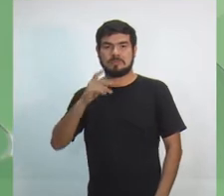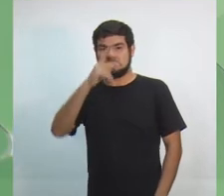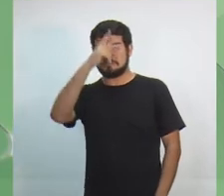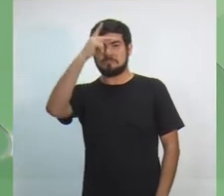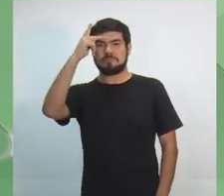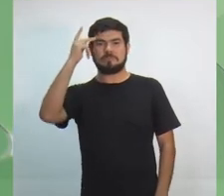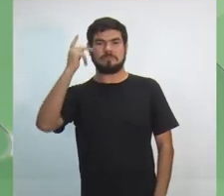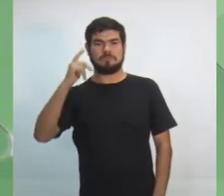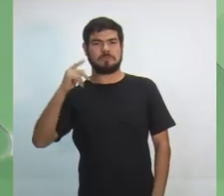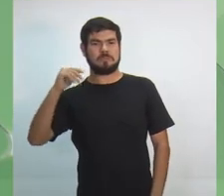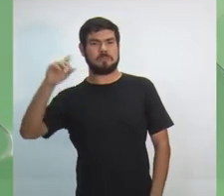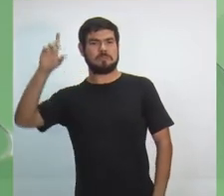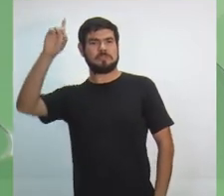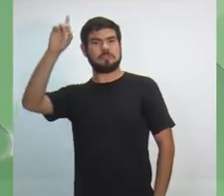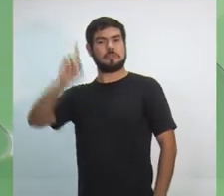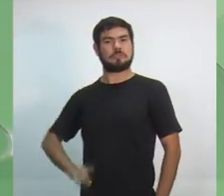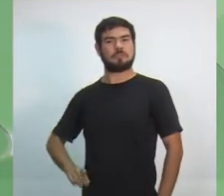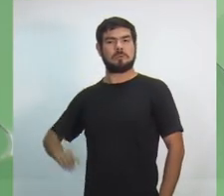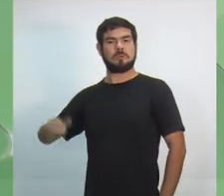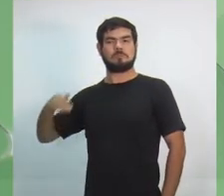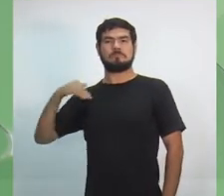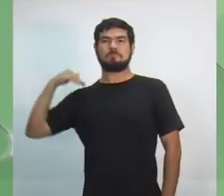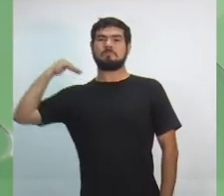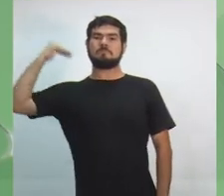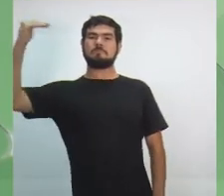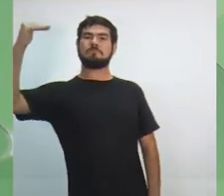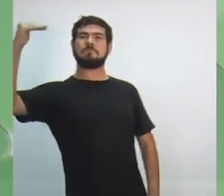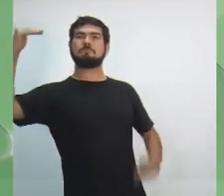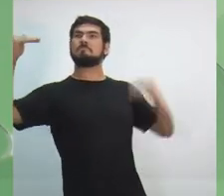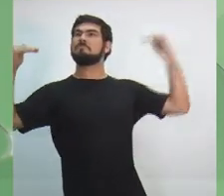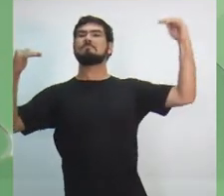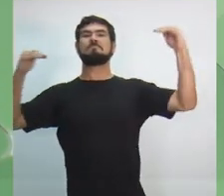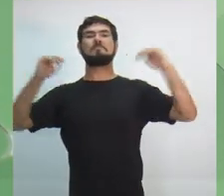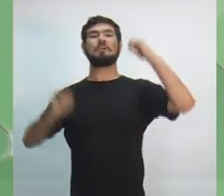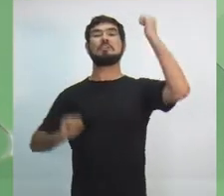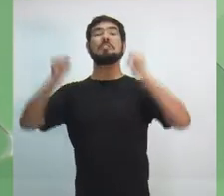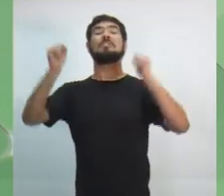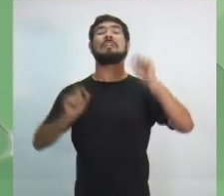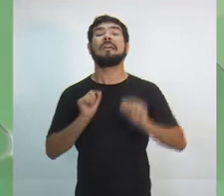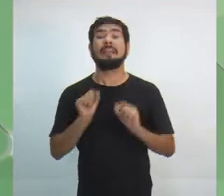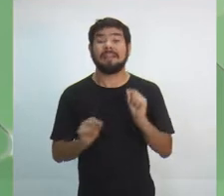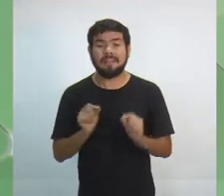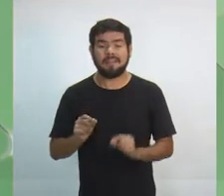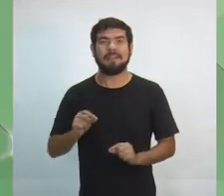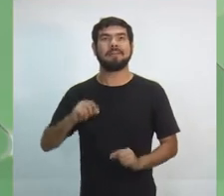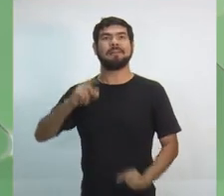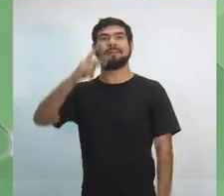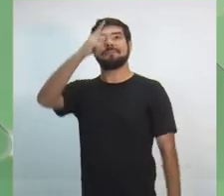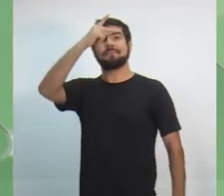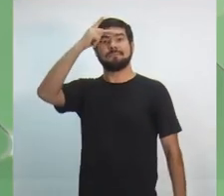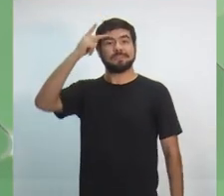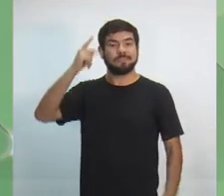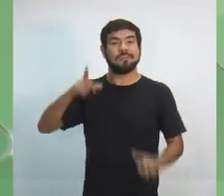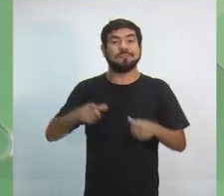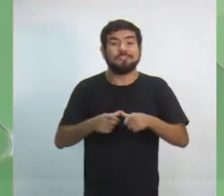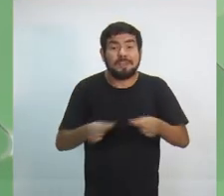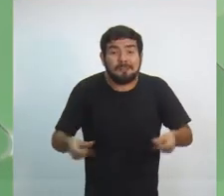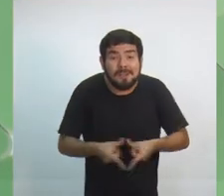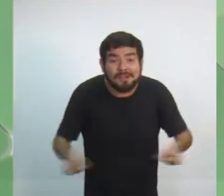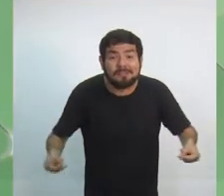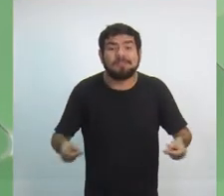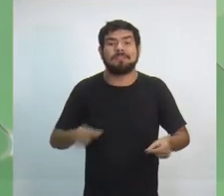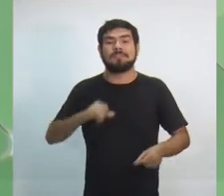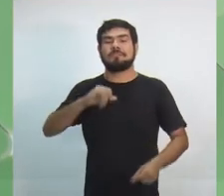elas são ocupadas por pessoas que vêm da Coreia, vêm do Japão. Ou seja, nós não aproveitamos a nossa mão de obra aqui.